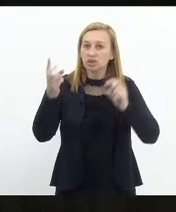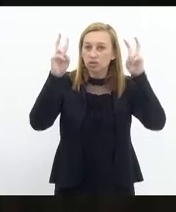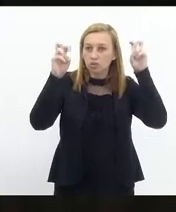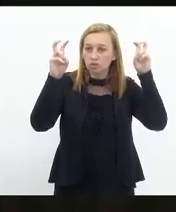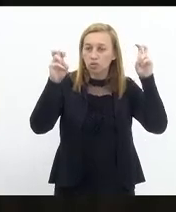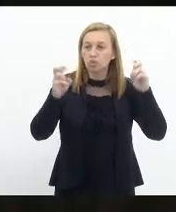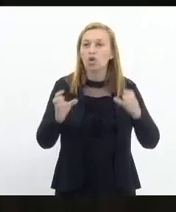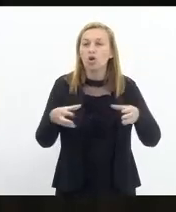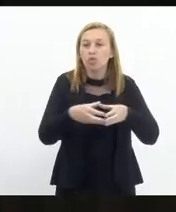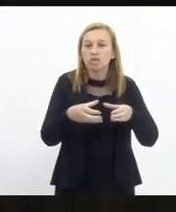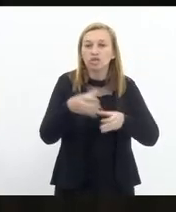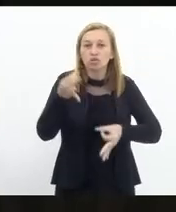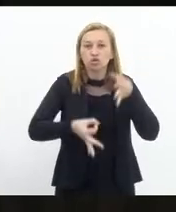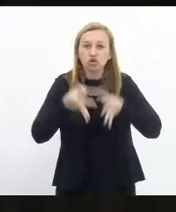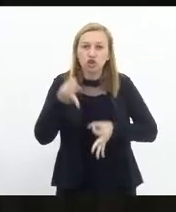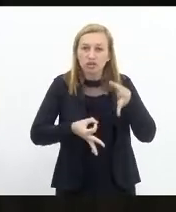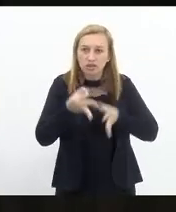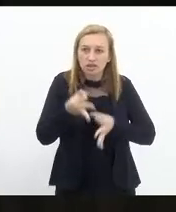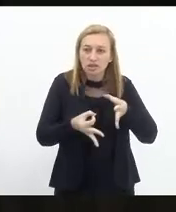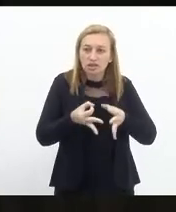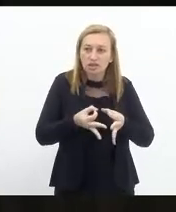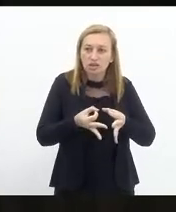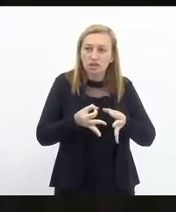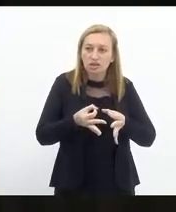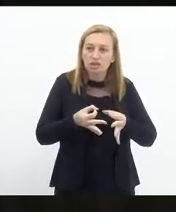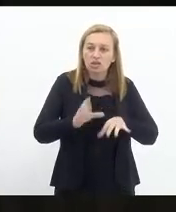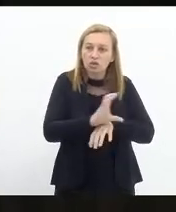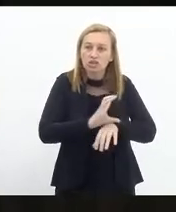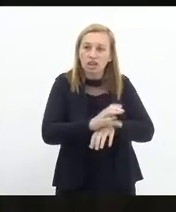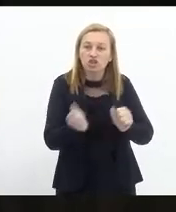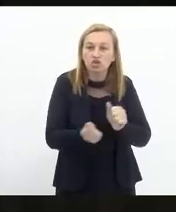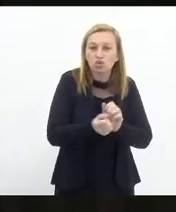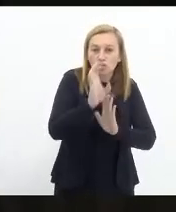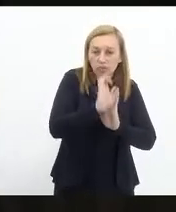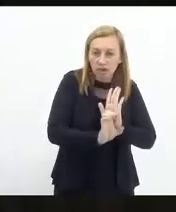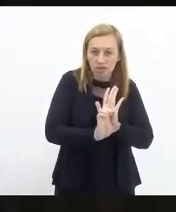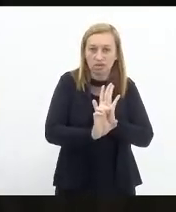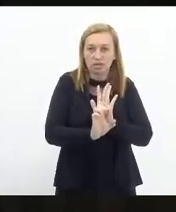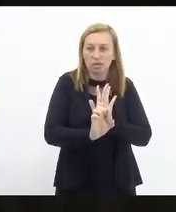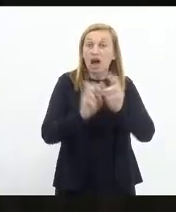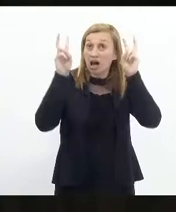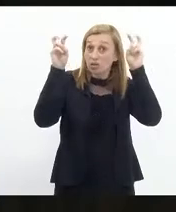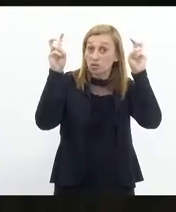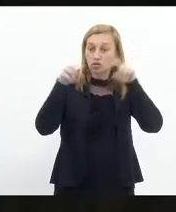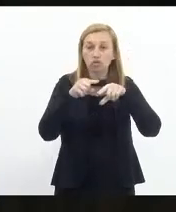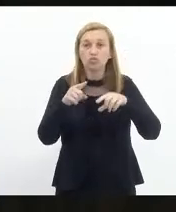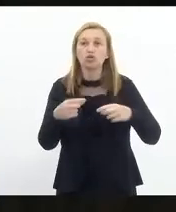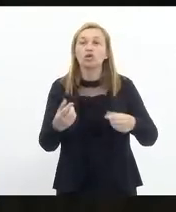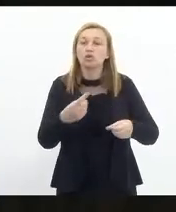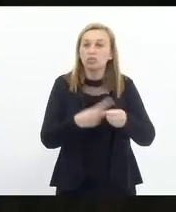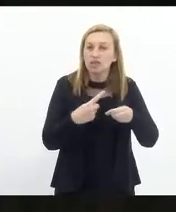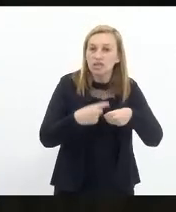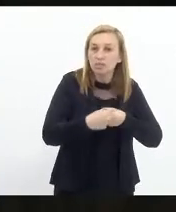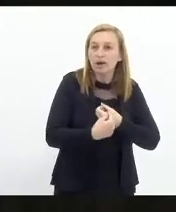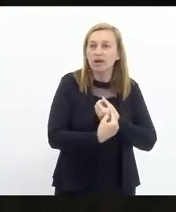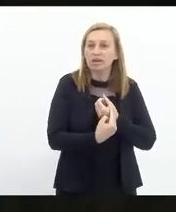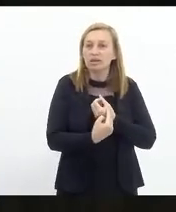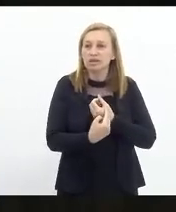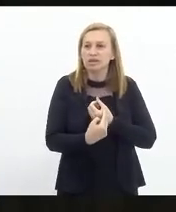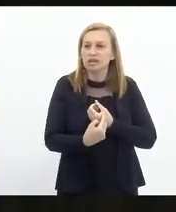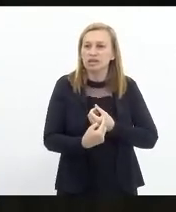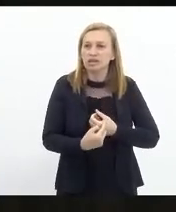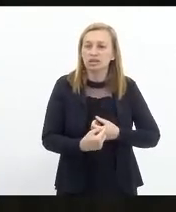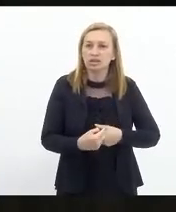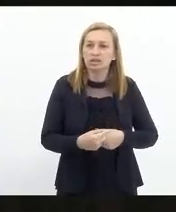Pareceres da Comissão de Constituição e Justiça, pela condicionalidade com emendas. De assuntos municipais e envolvimento regional favoráveis. Da mesa